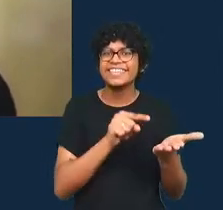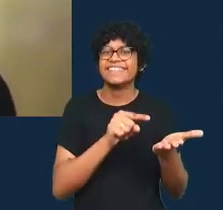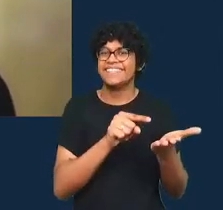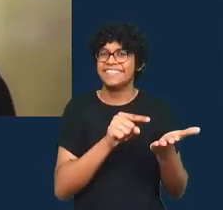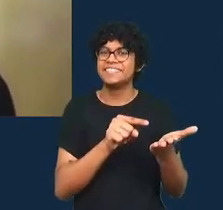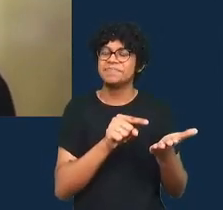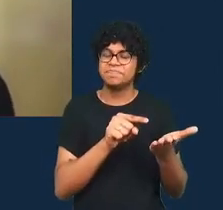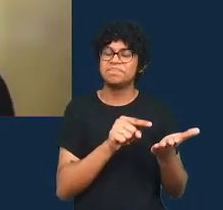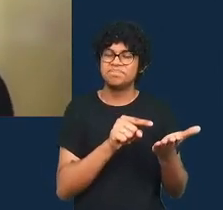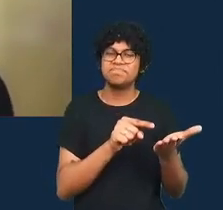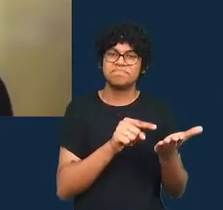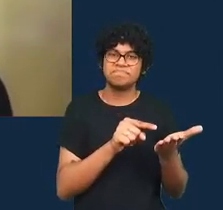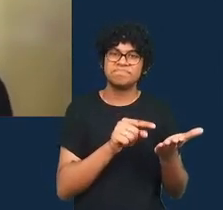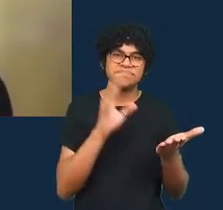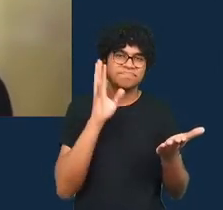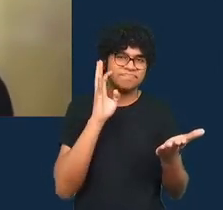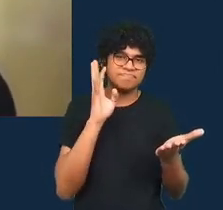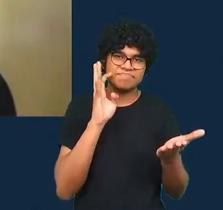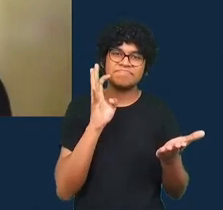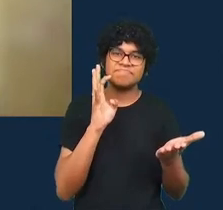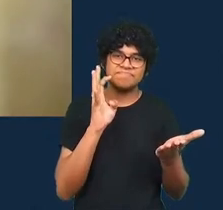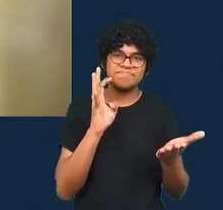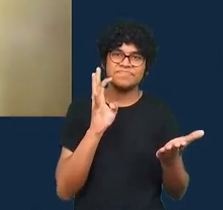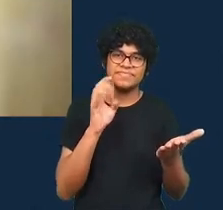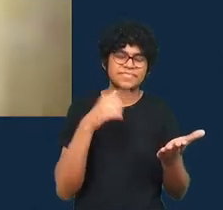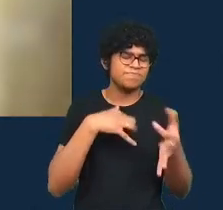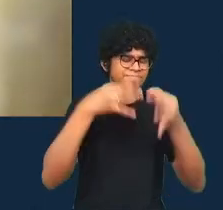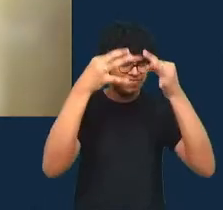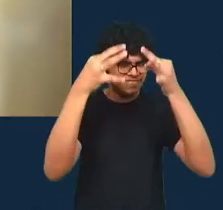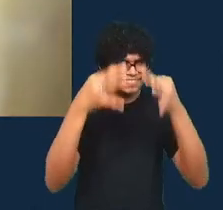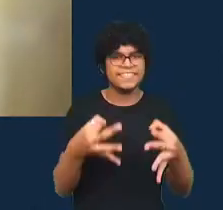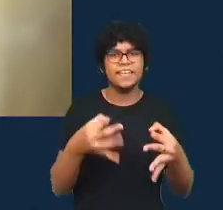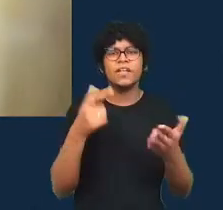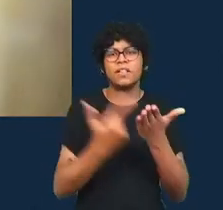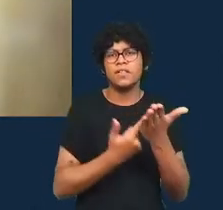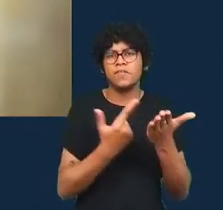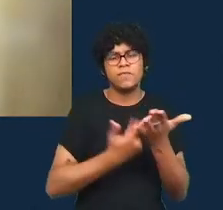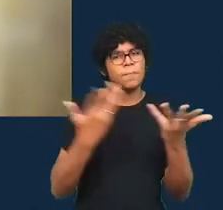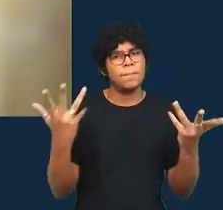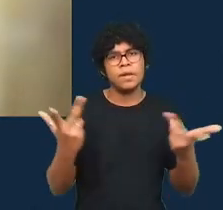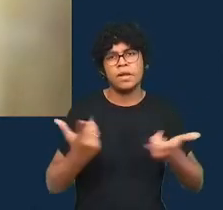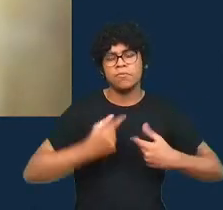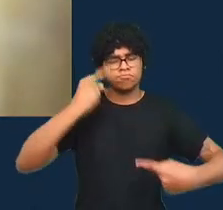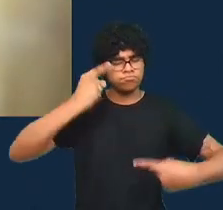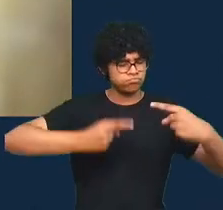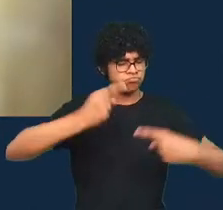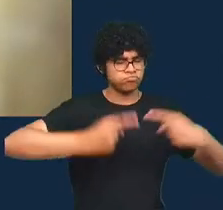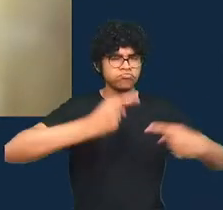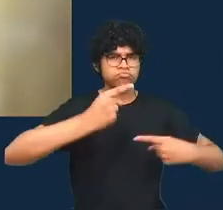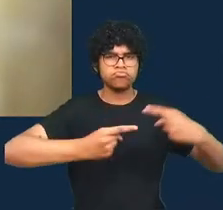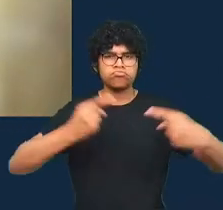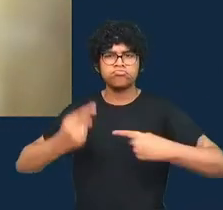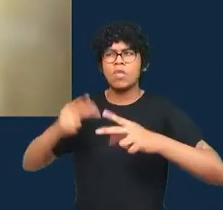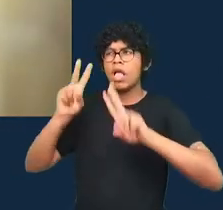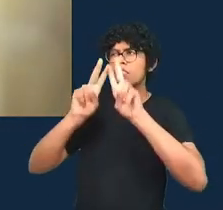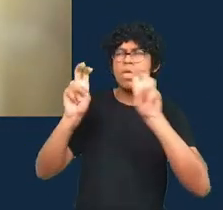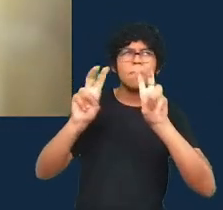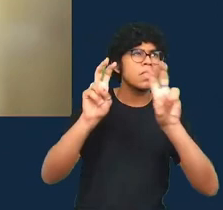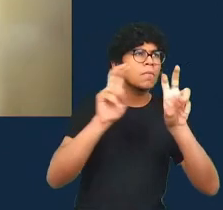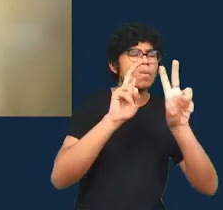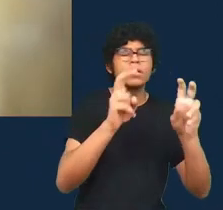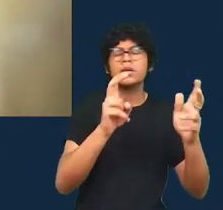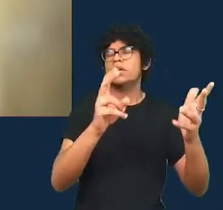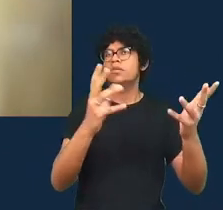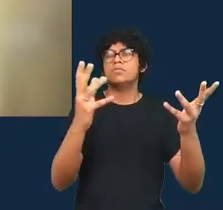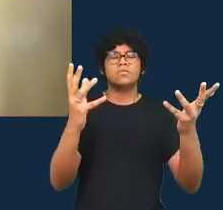muito bom eu tenho certeza que esse livro é maravilhoso o nível de discussões e questões que o livro levando são